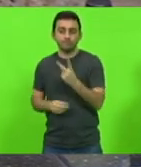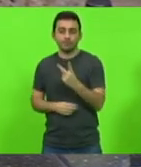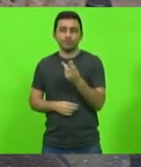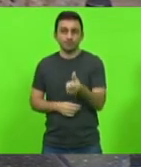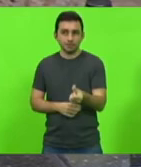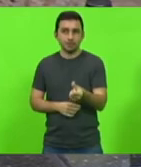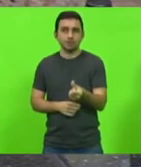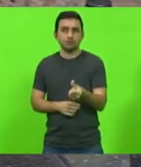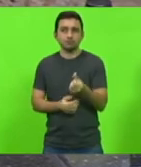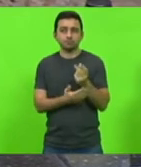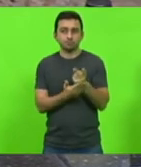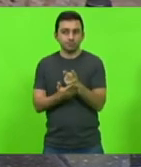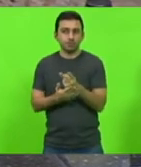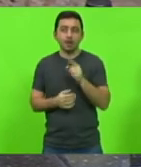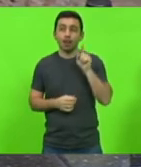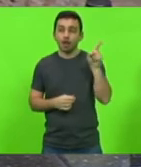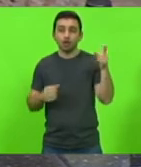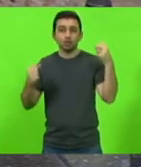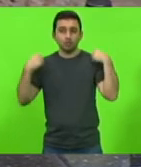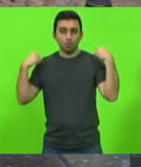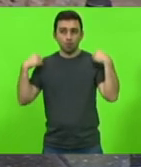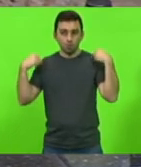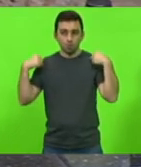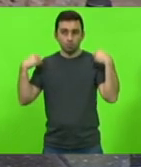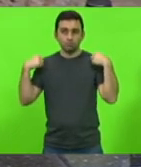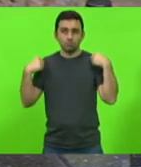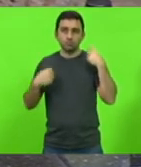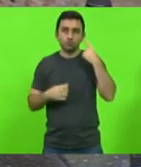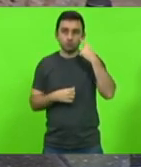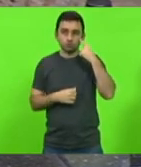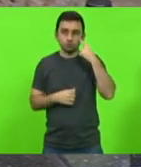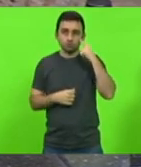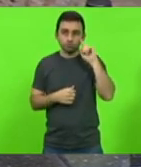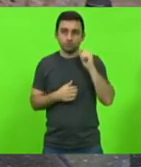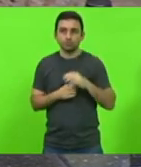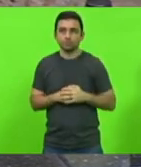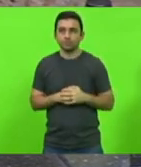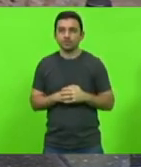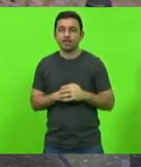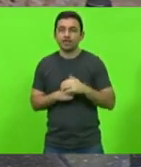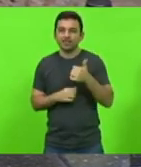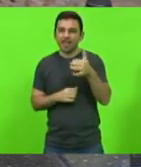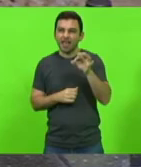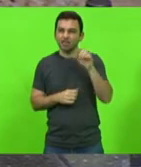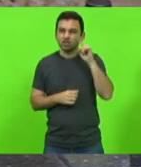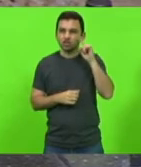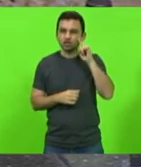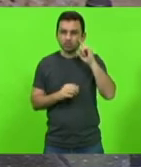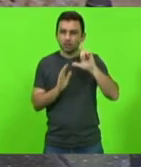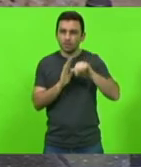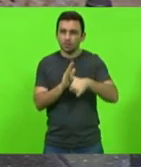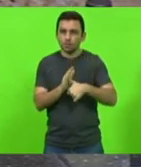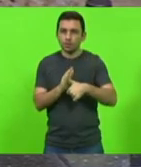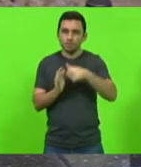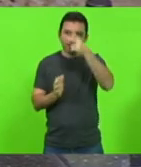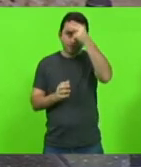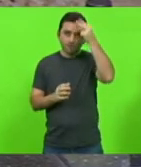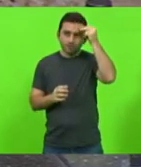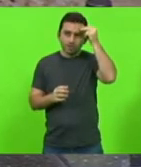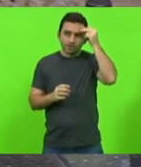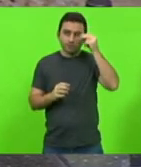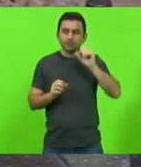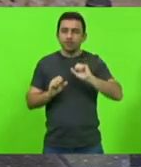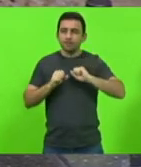essa era a condição de Chapecó nessa data 10 dias depois prefeito defende tratamento